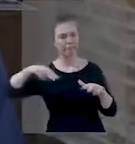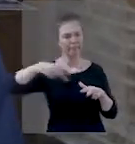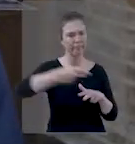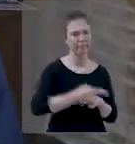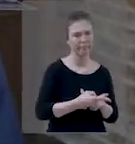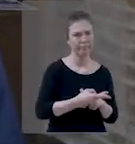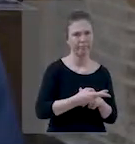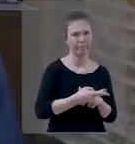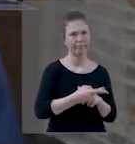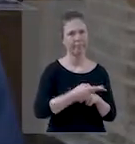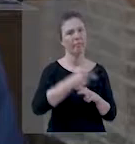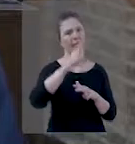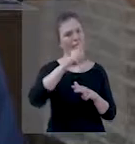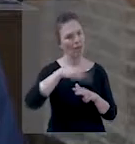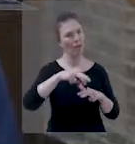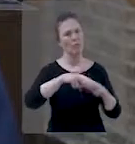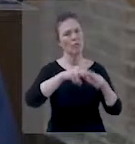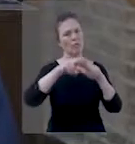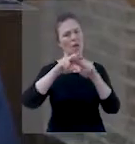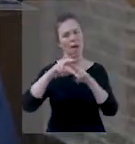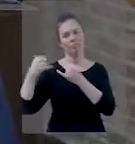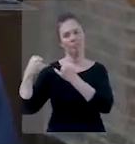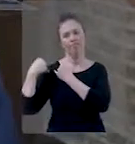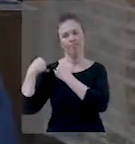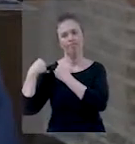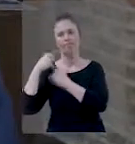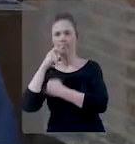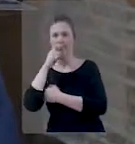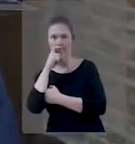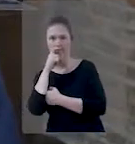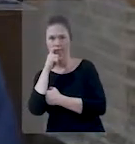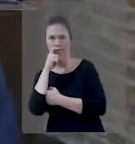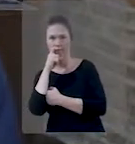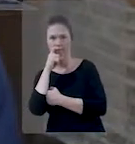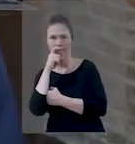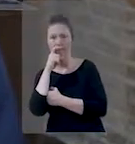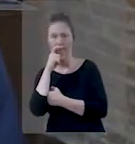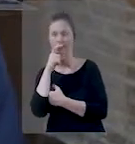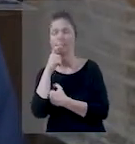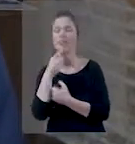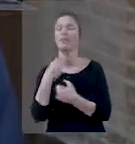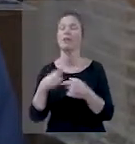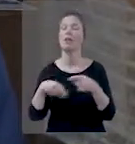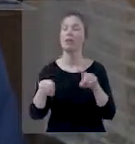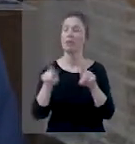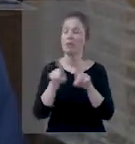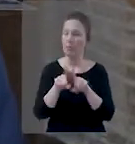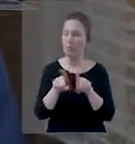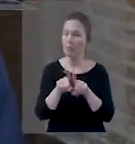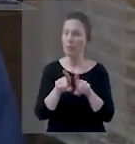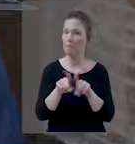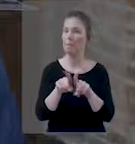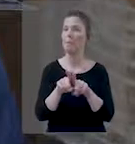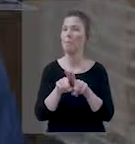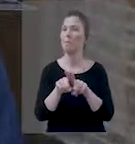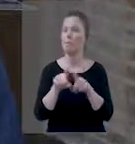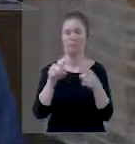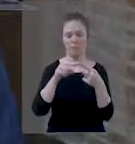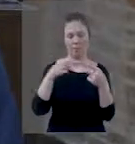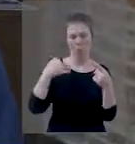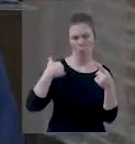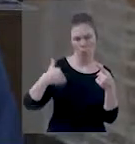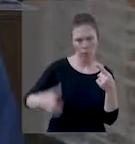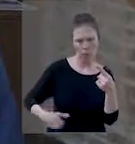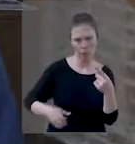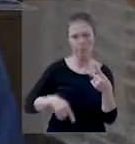isso, são consequências desta irresponsabilidade dos pais. E ainda, ele já citei aqui as